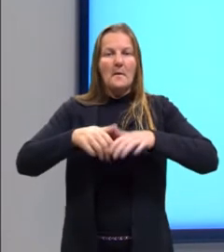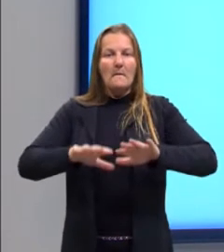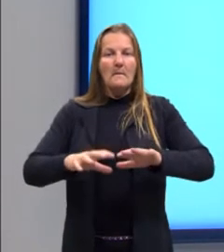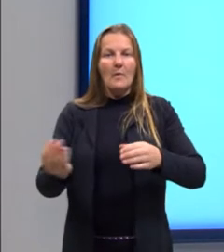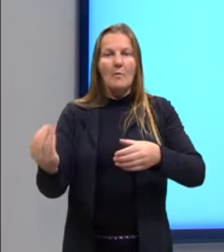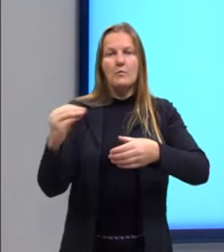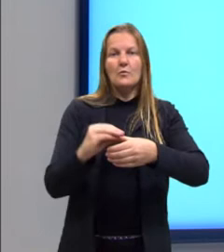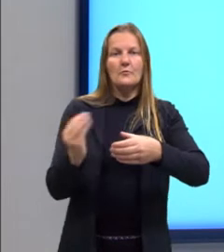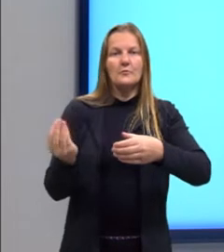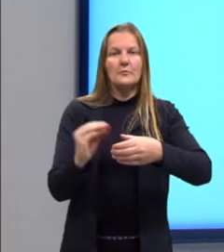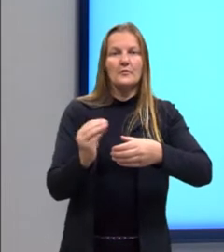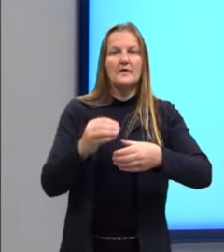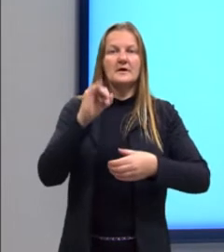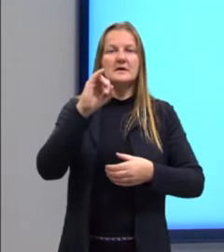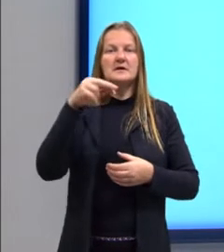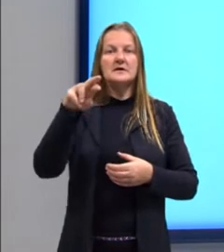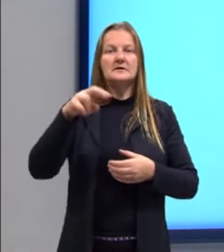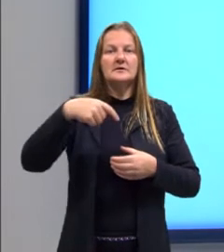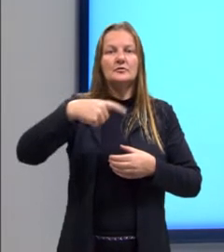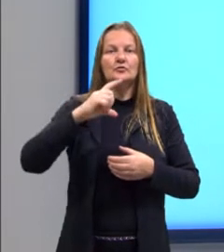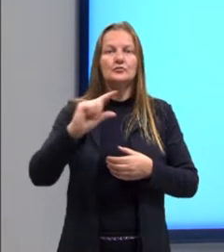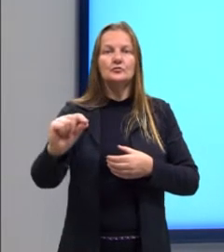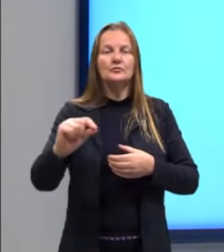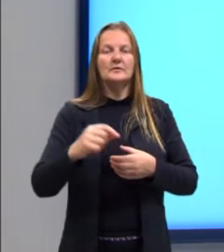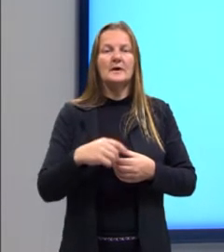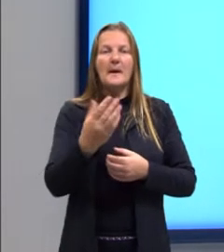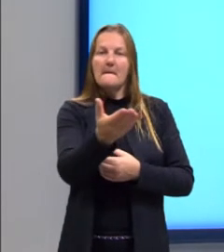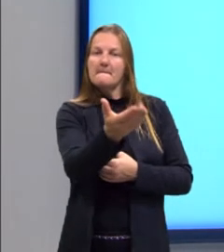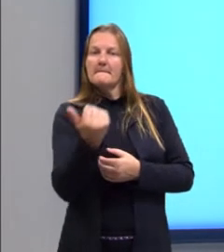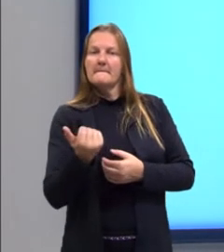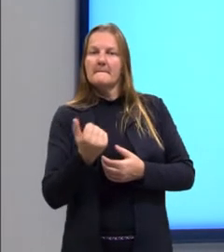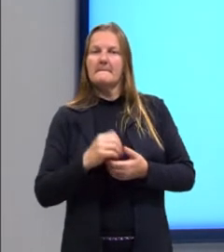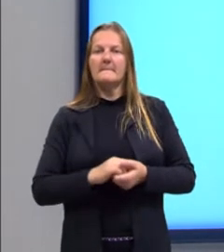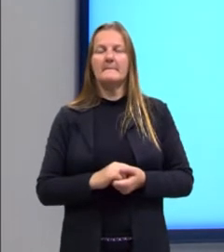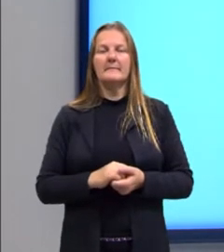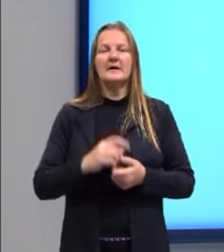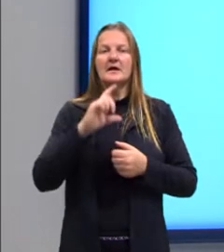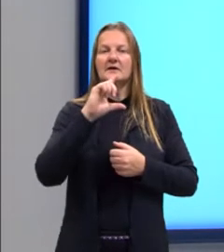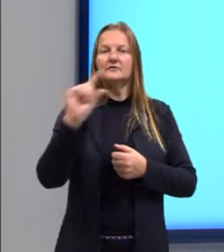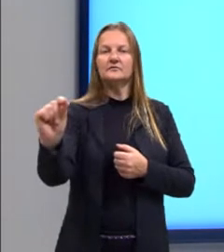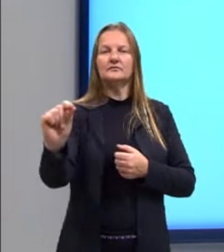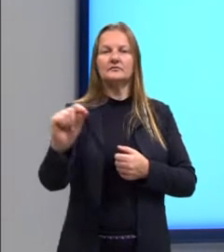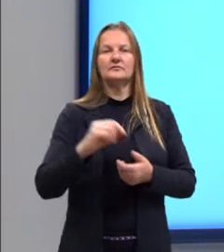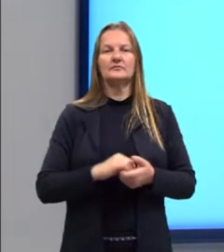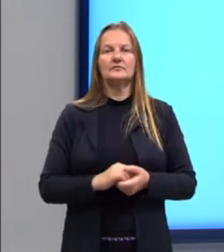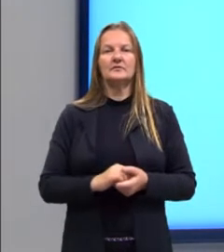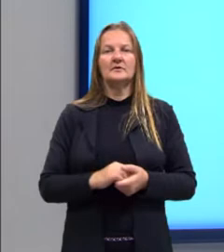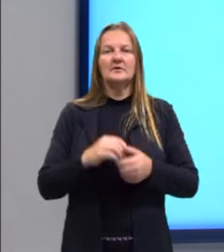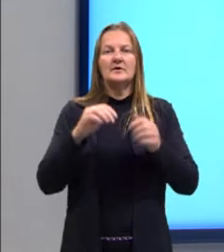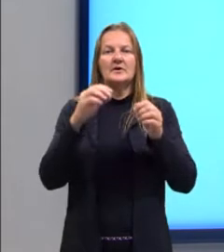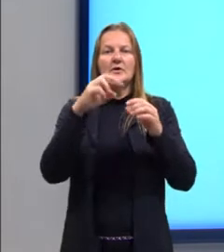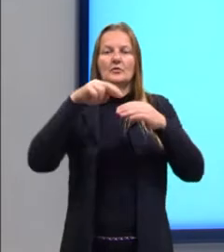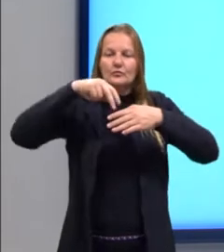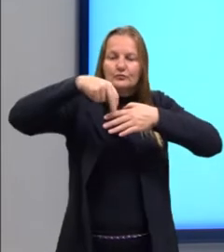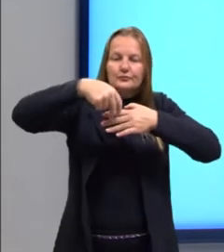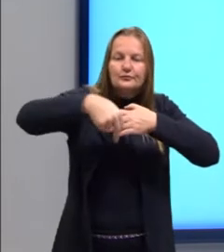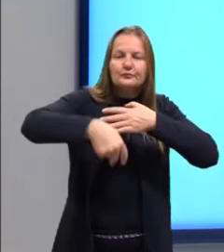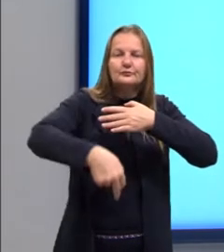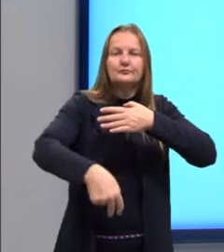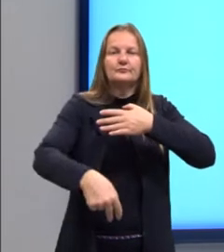pon. Ir, be. Benir, ben. Salir, sal. E desir, de.